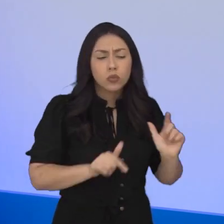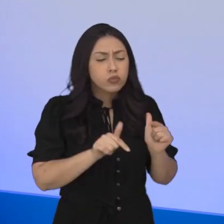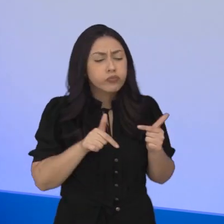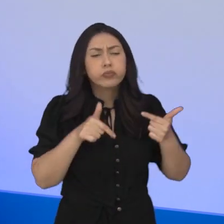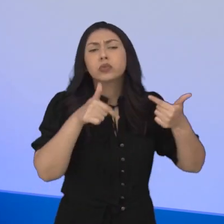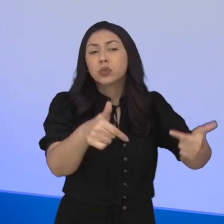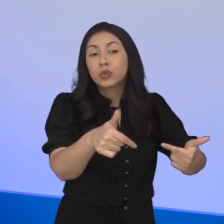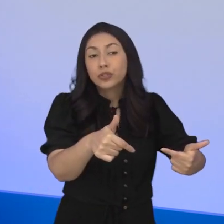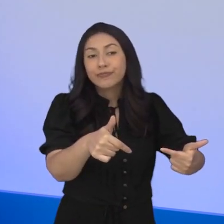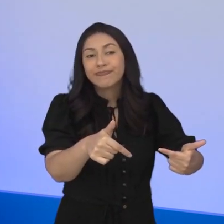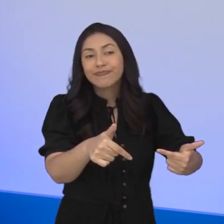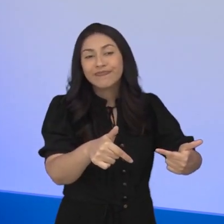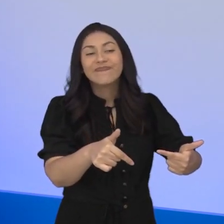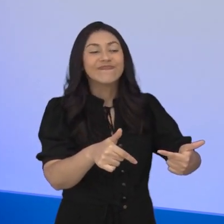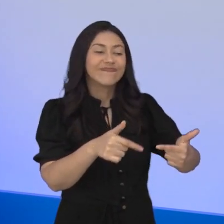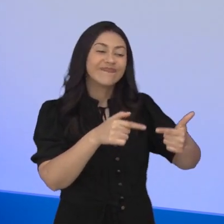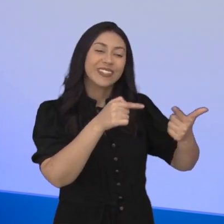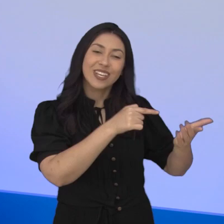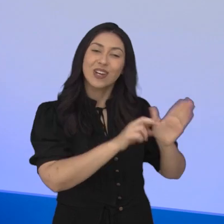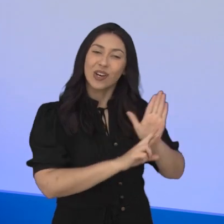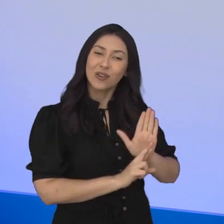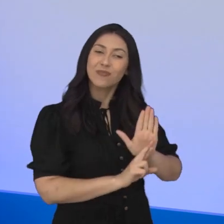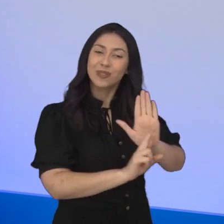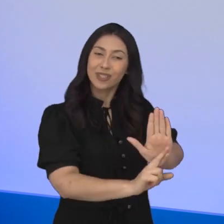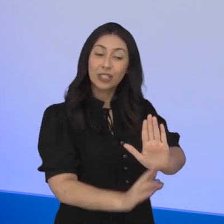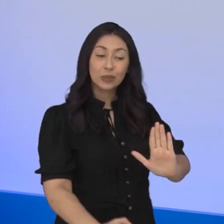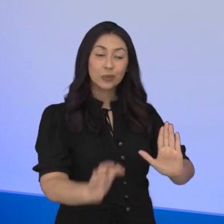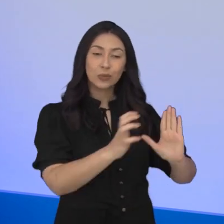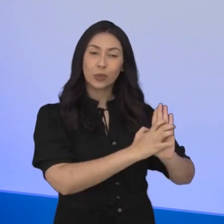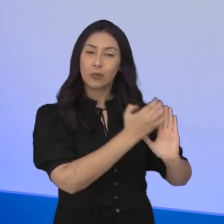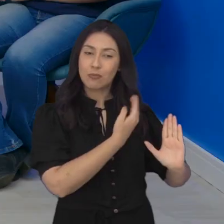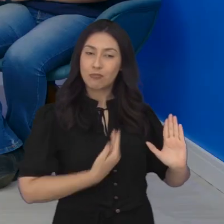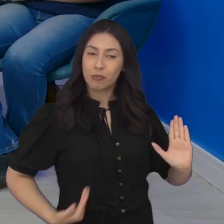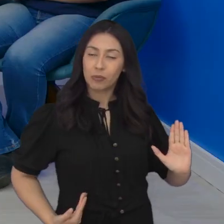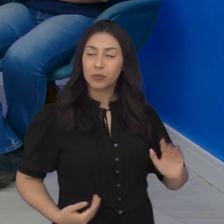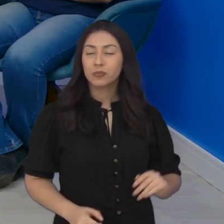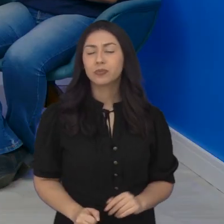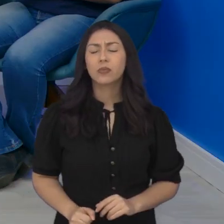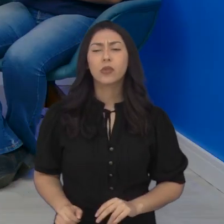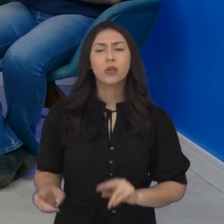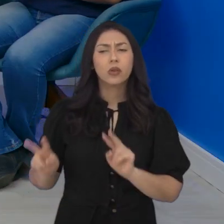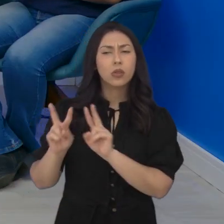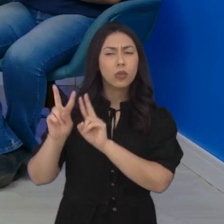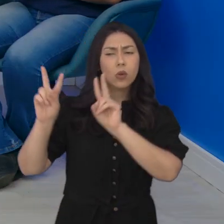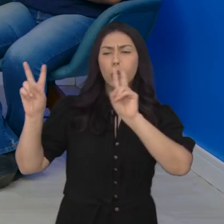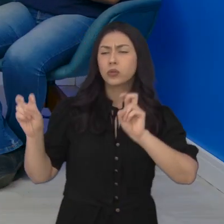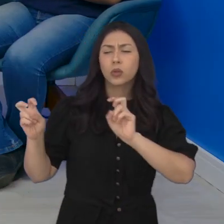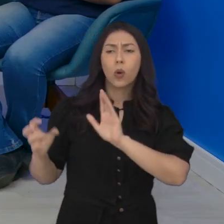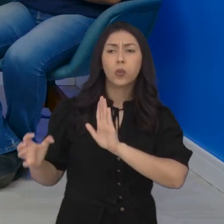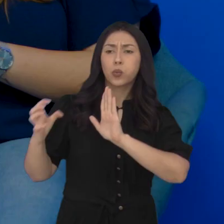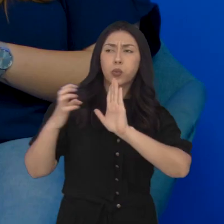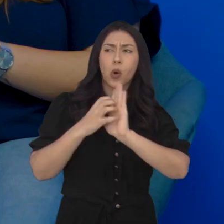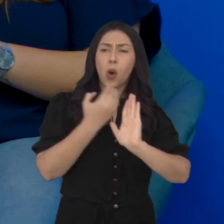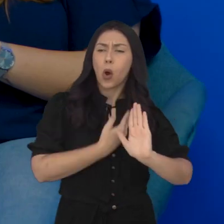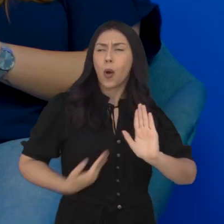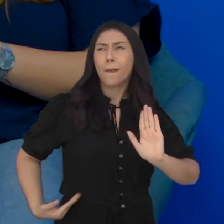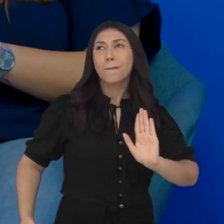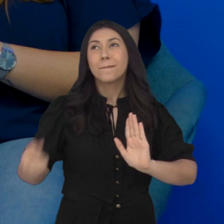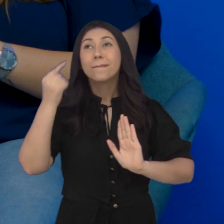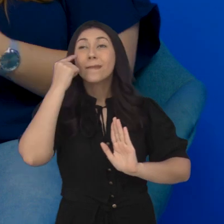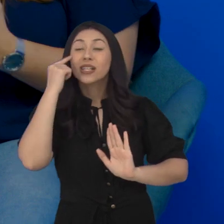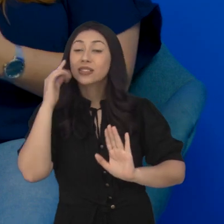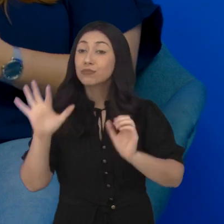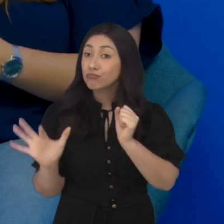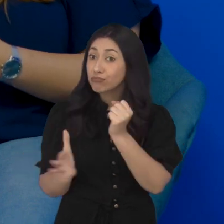atos através dessa pessoa que se designa como servidor público. Quando a gente fala de servidor público, a gente pensa